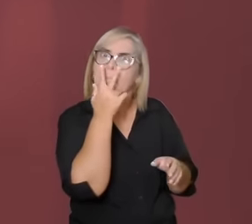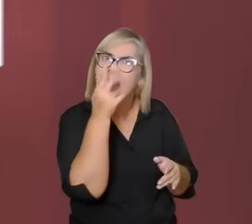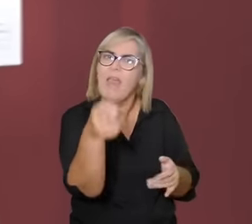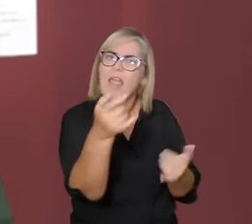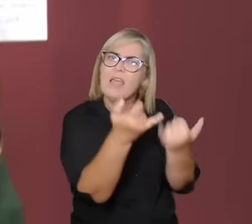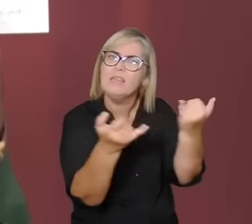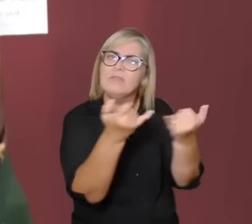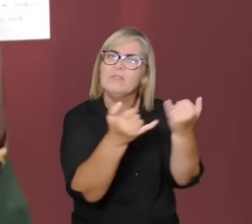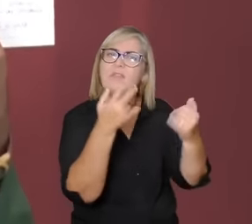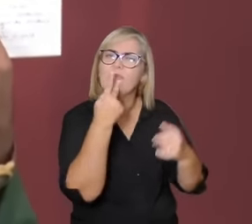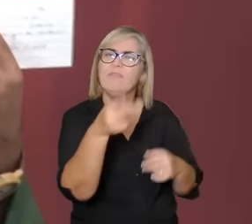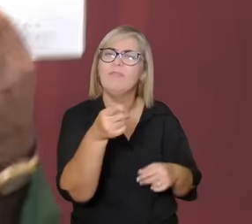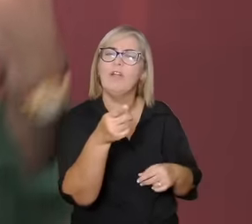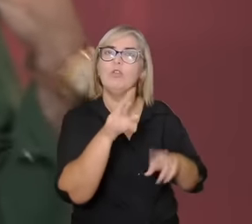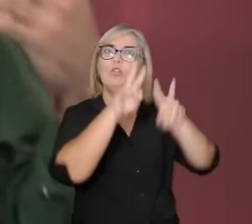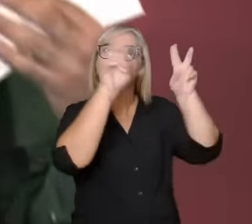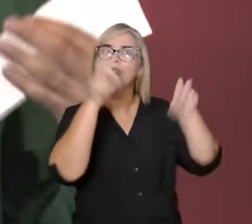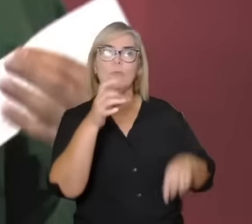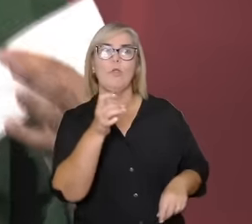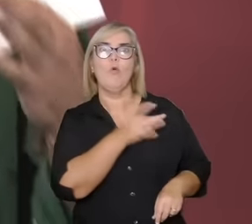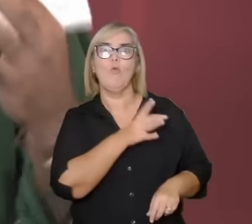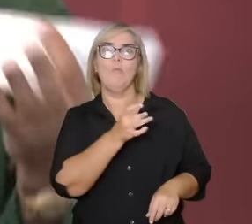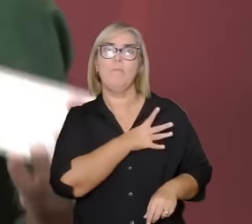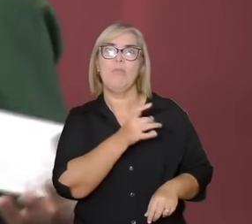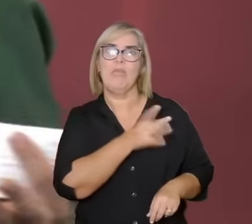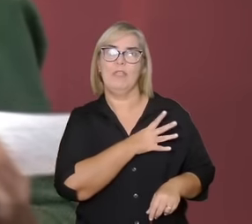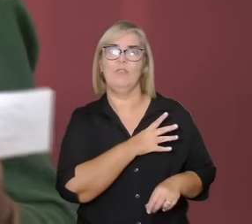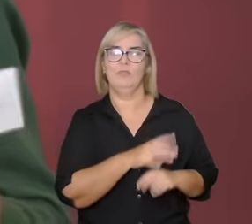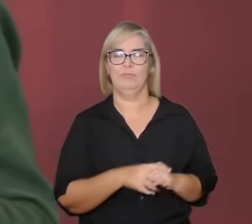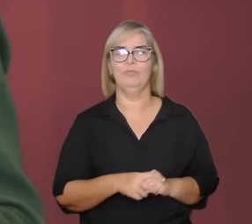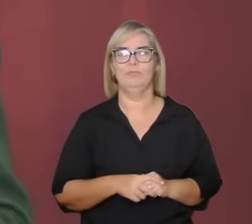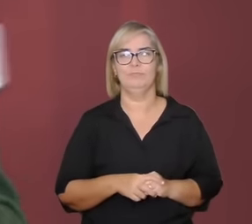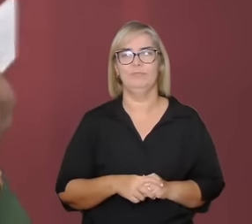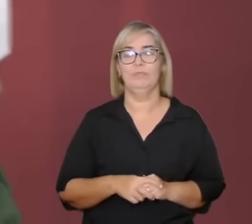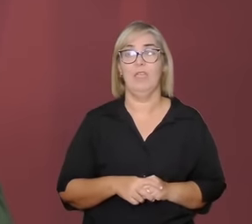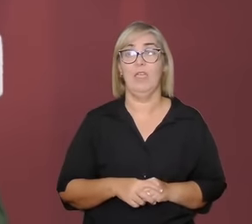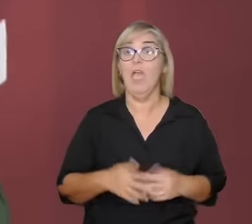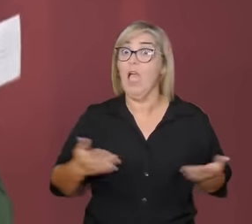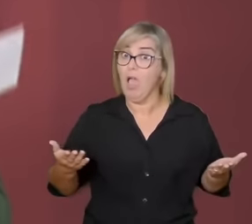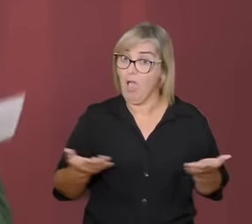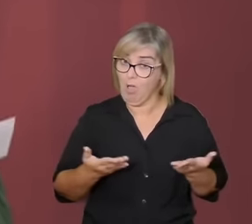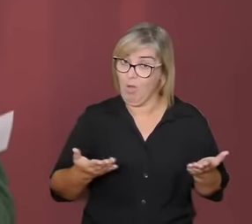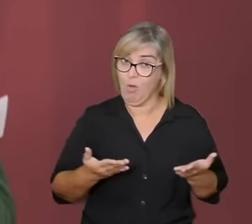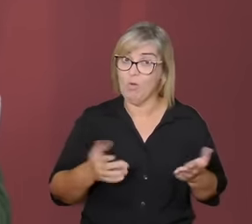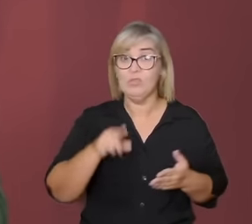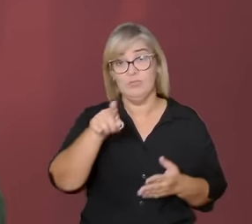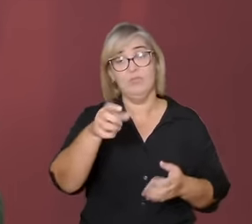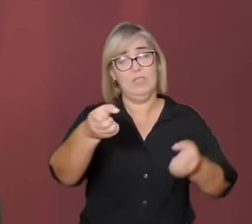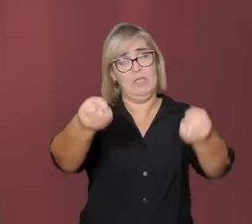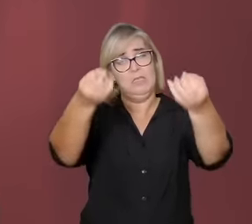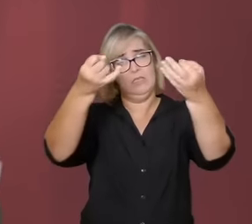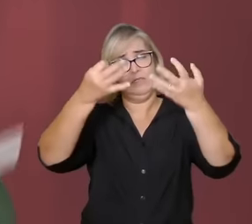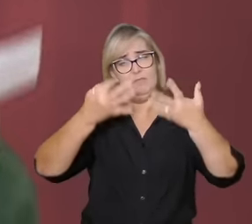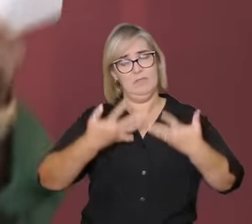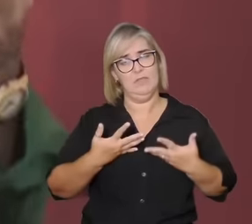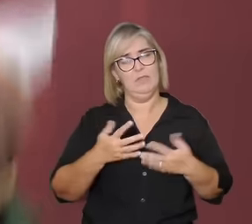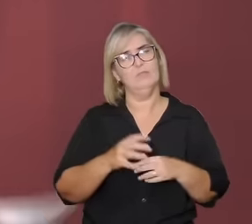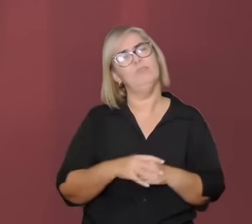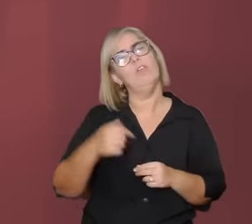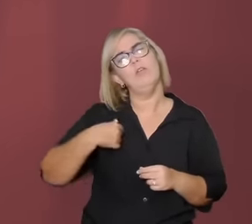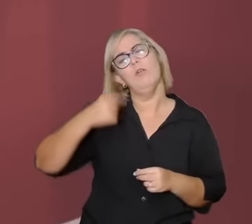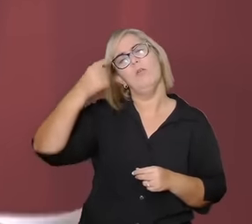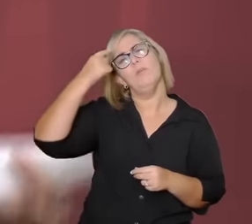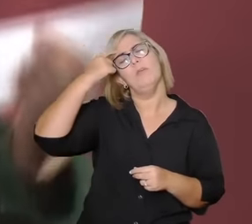agora eu chego a uma outra ideia depois dessa aula de que talvez não seja um problema hermenêutico e sim